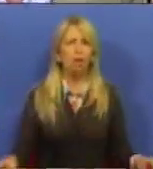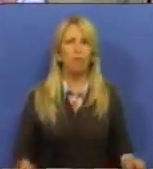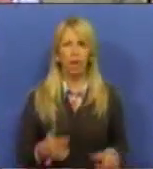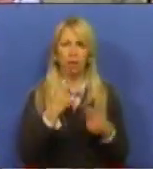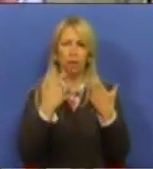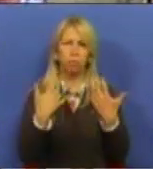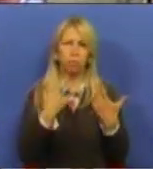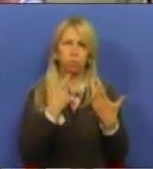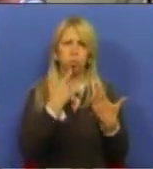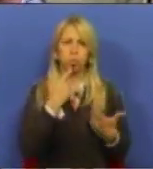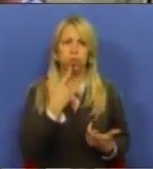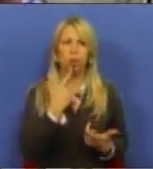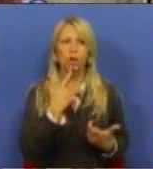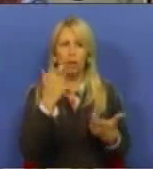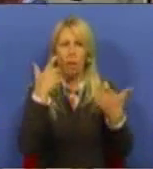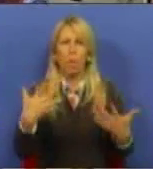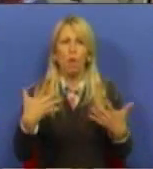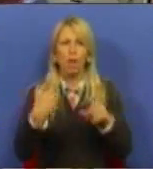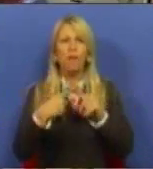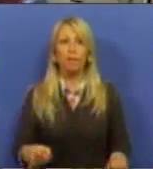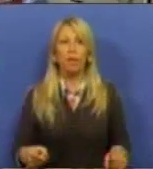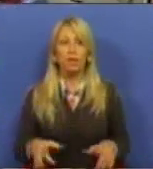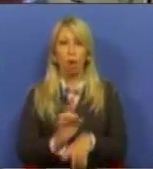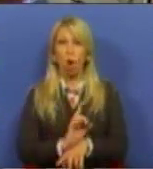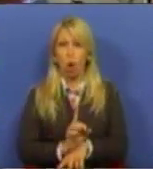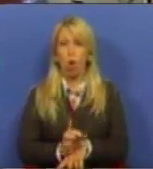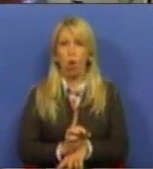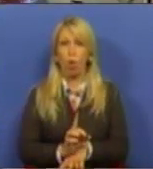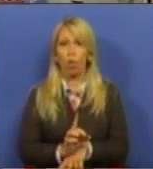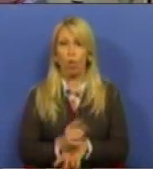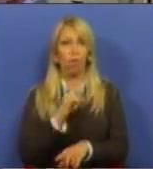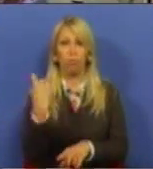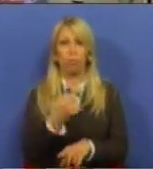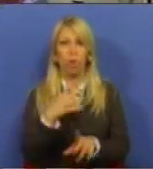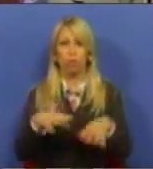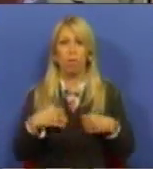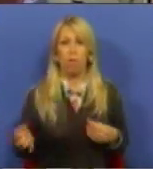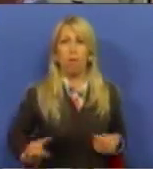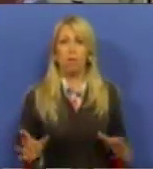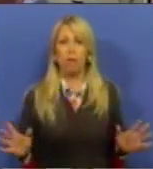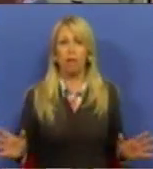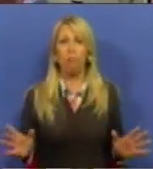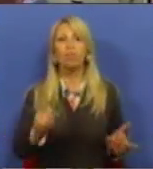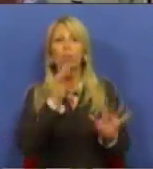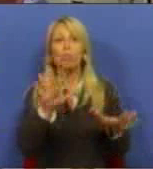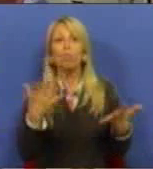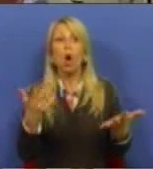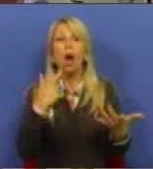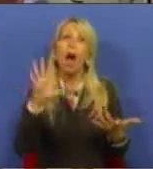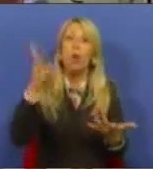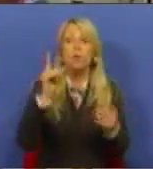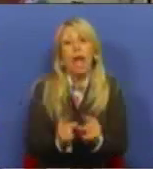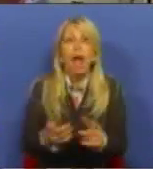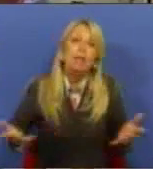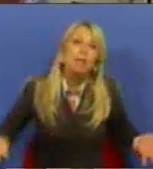Uma grande divergência. Desde logo, desde logo que nós não aceitamos a inevitabilidade de que tem que ser assim.